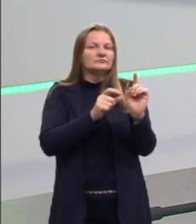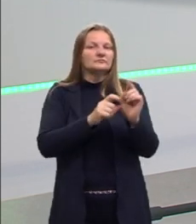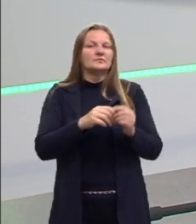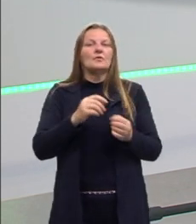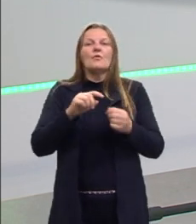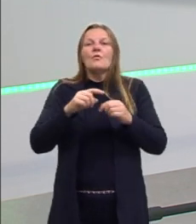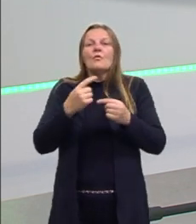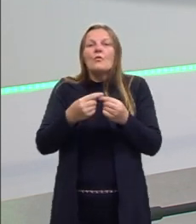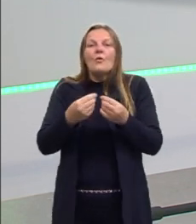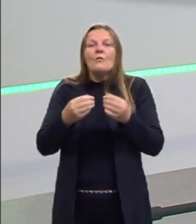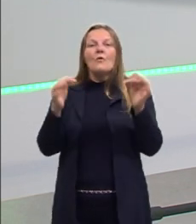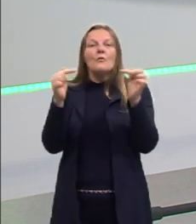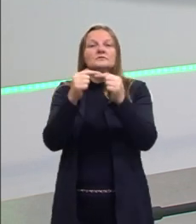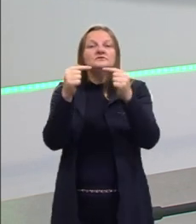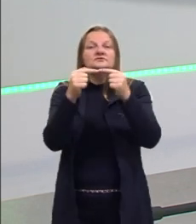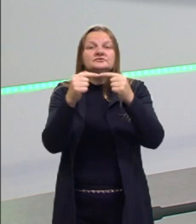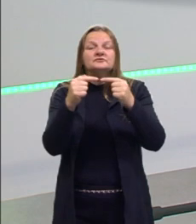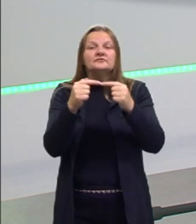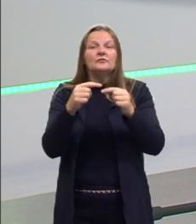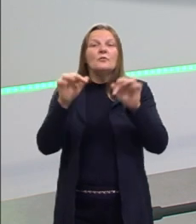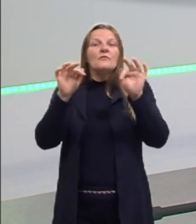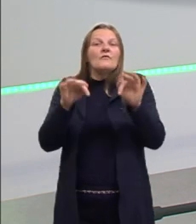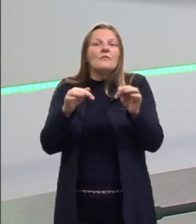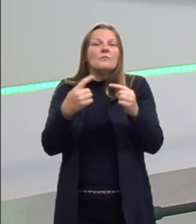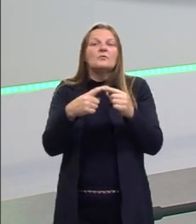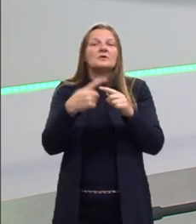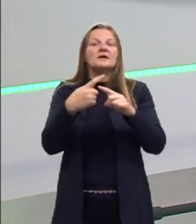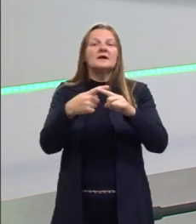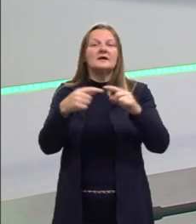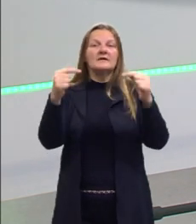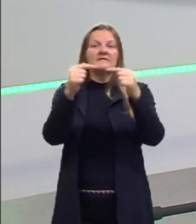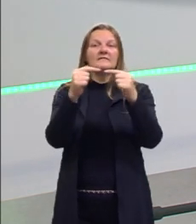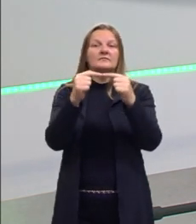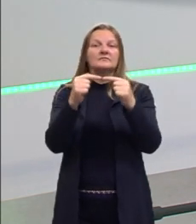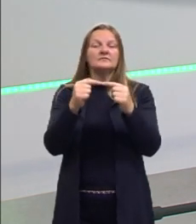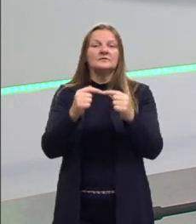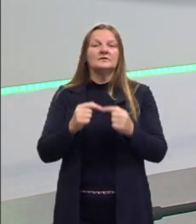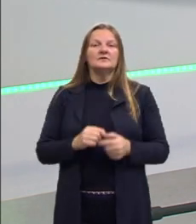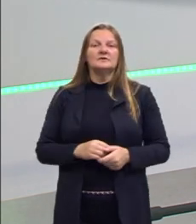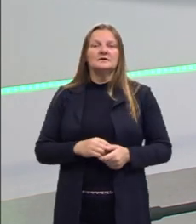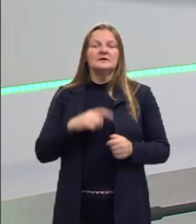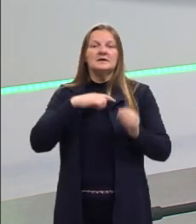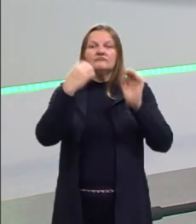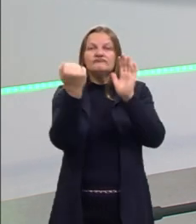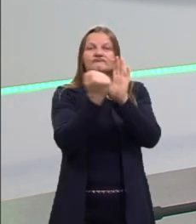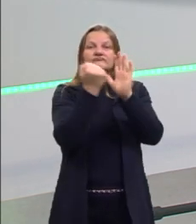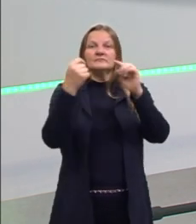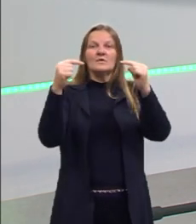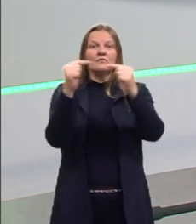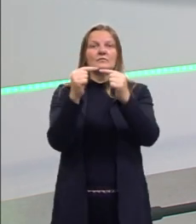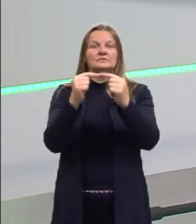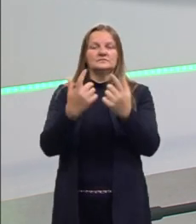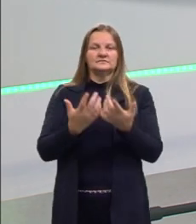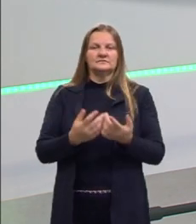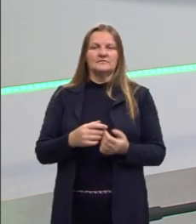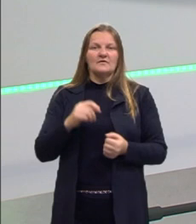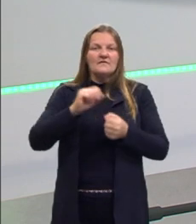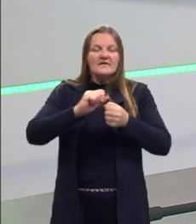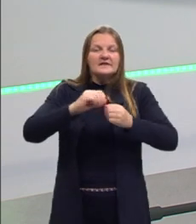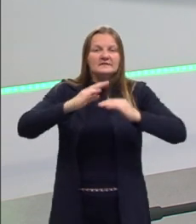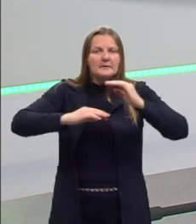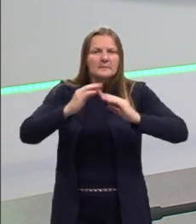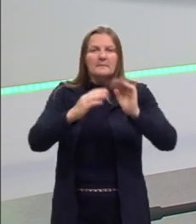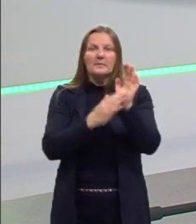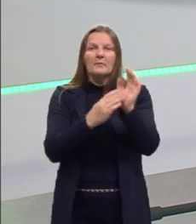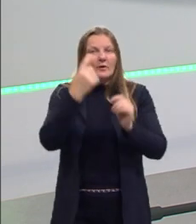Vai ter uma finalidade. Então, vai acontecer alguma coisa. Vai ter um efeito com essa ação que eu proponho